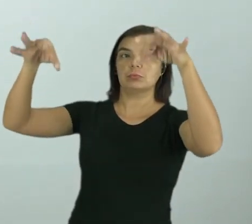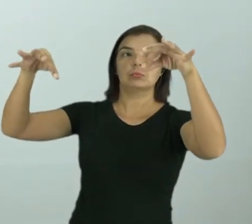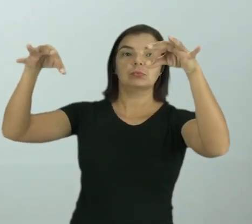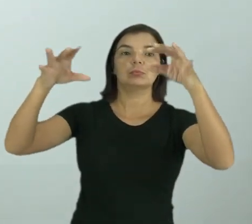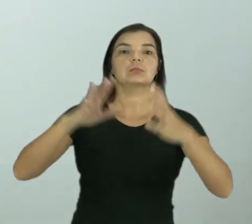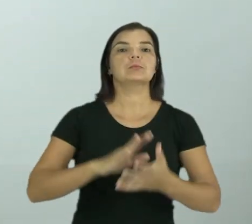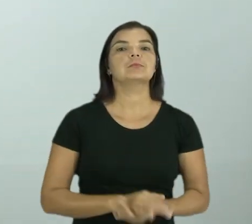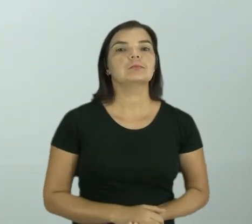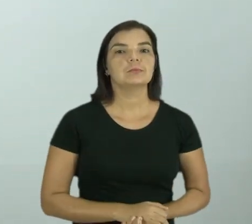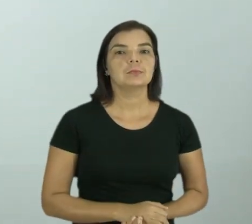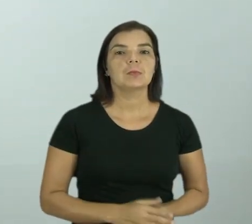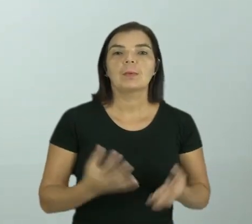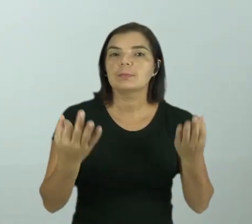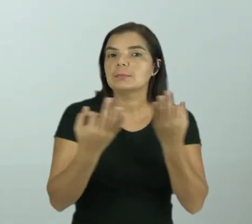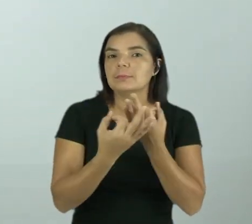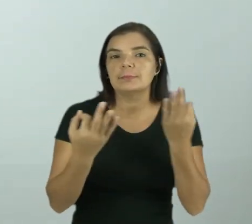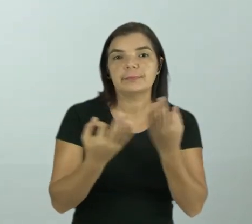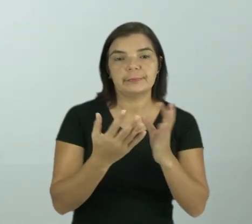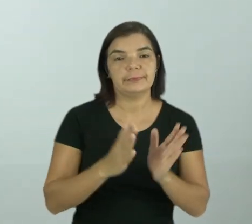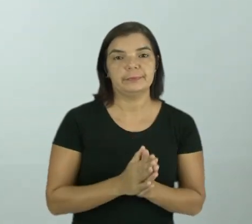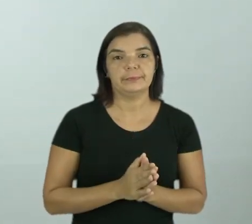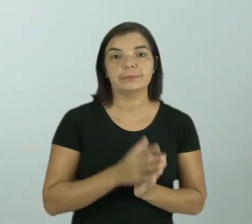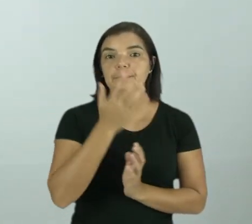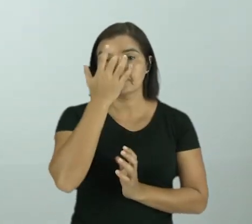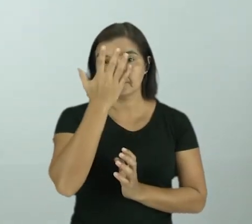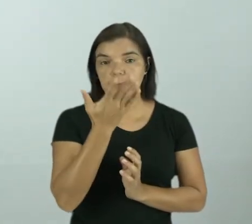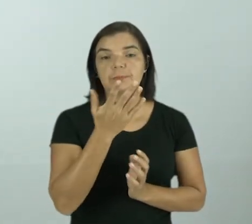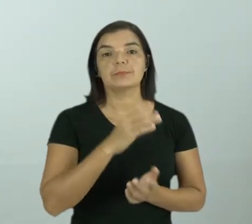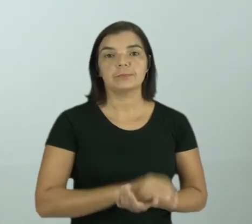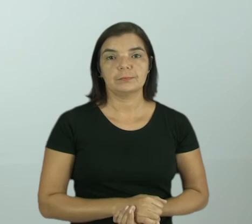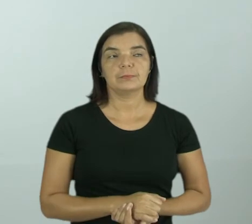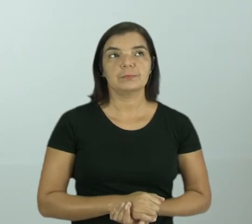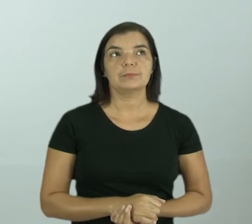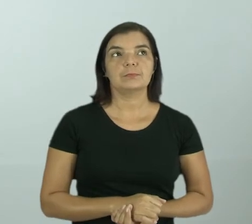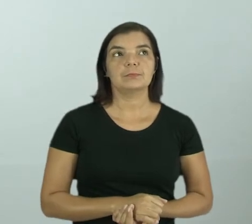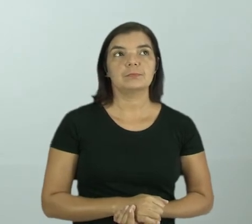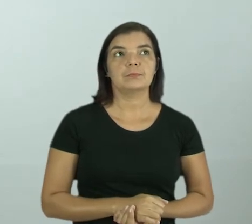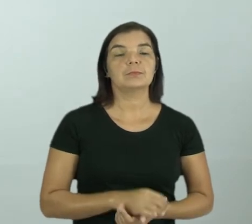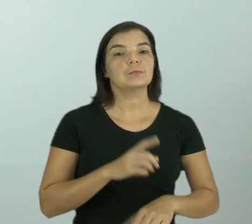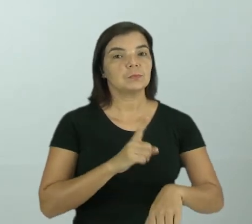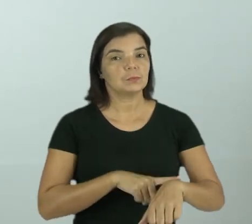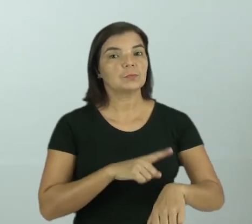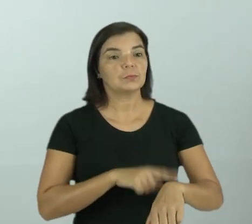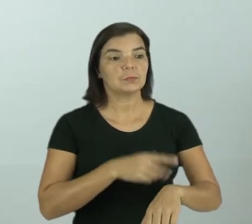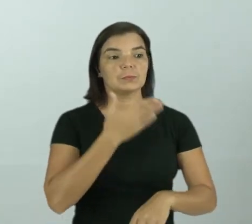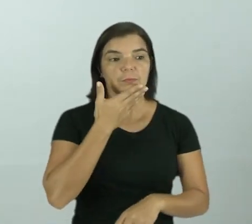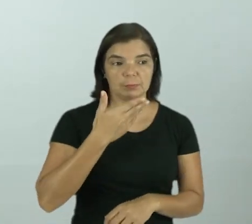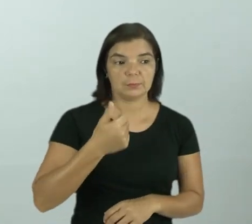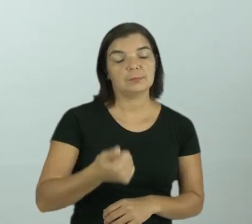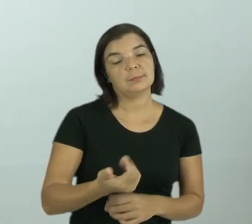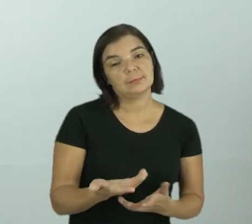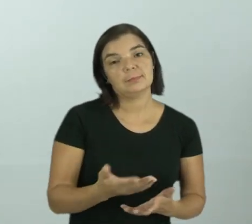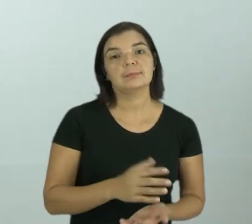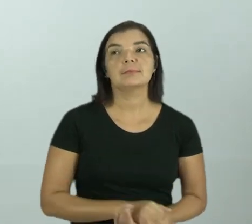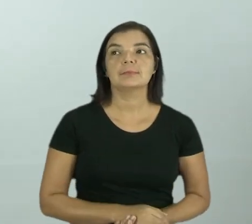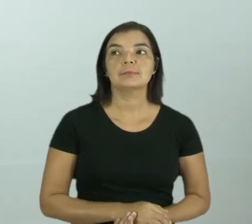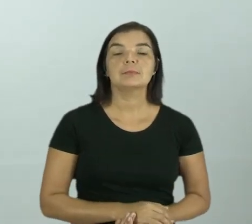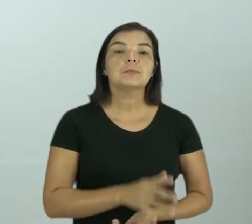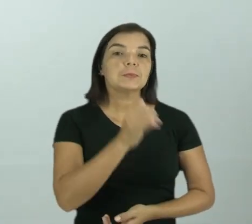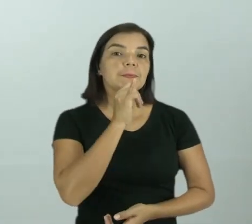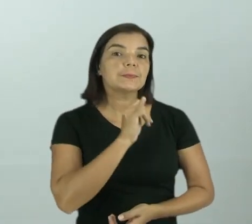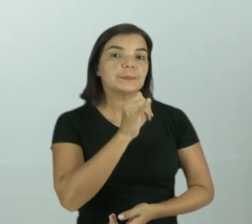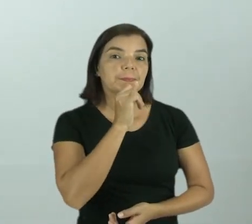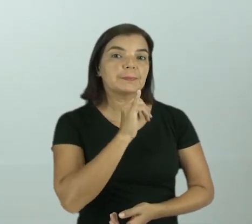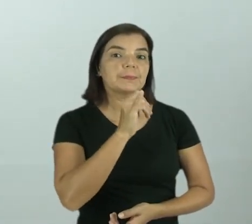varal. Não é perfeito? Então, facilitou, otimizou o nosso tempo, não é mesmo? Então, se você deu esse